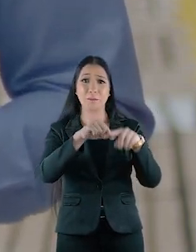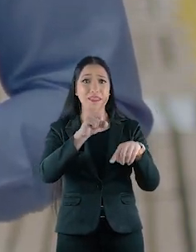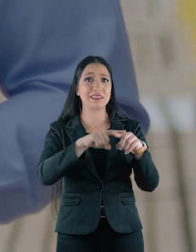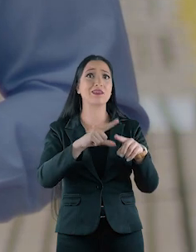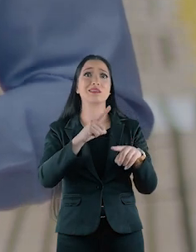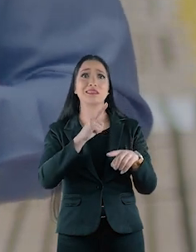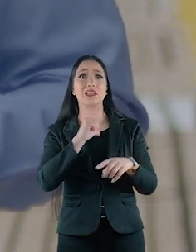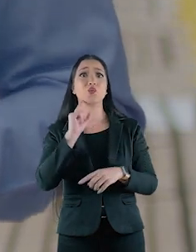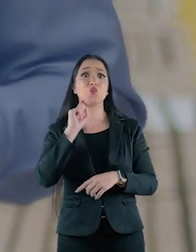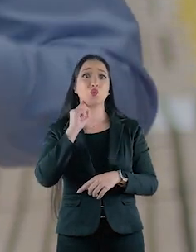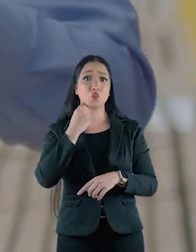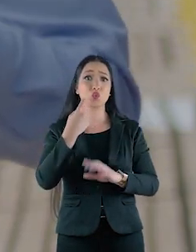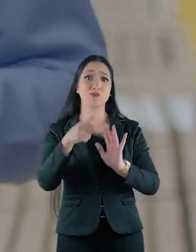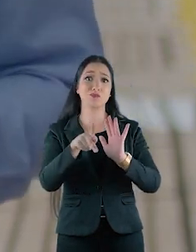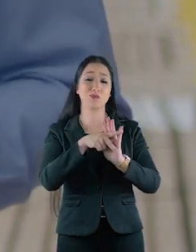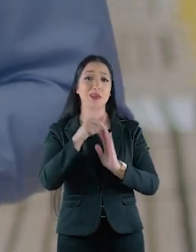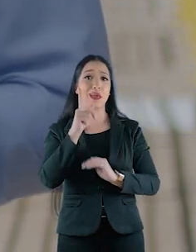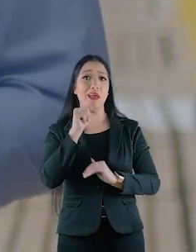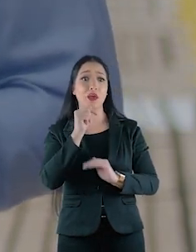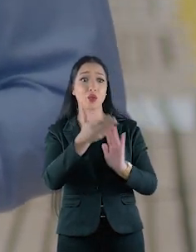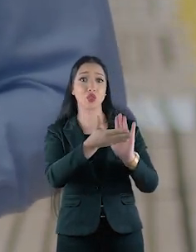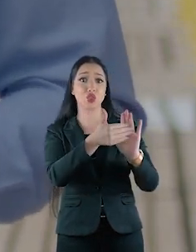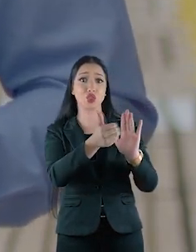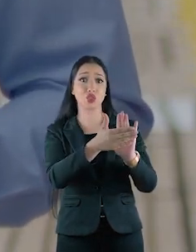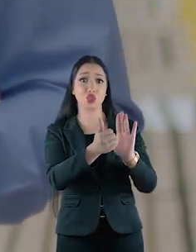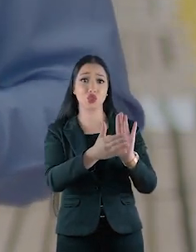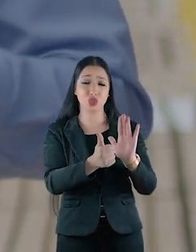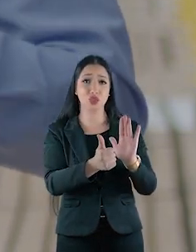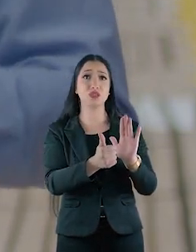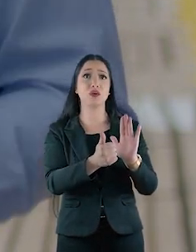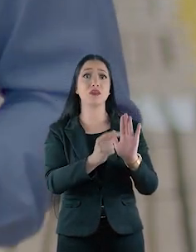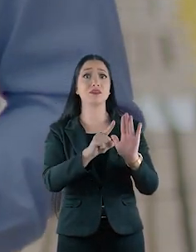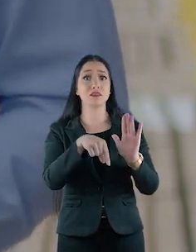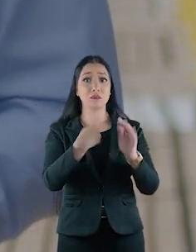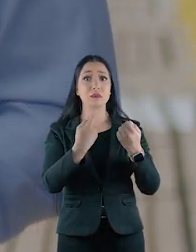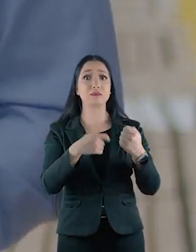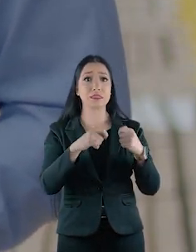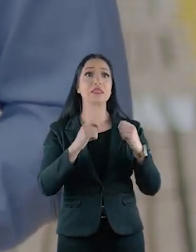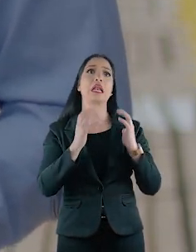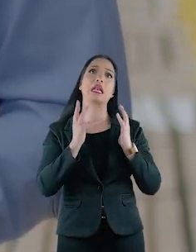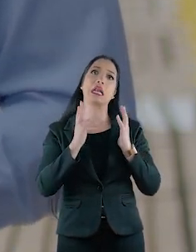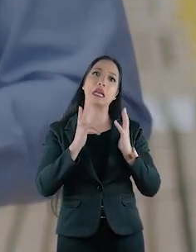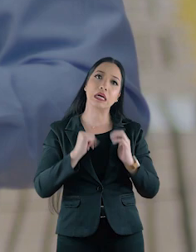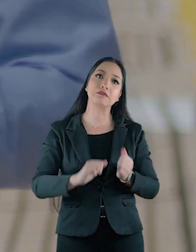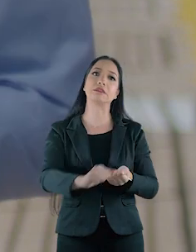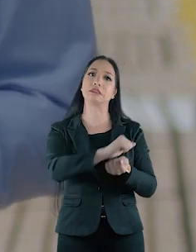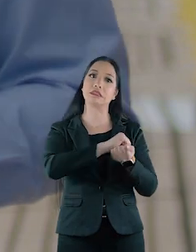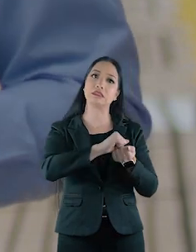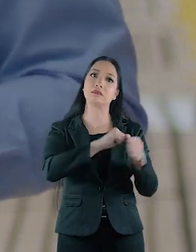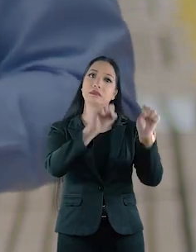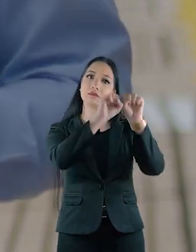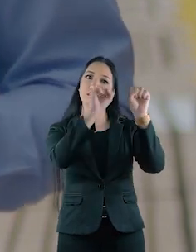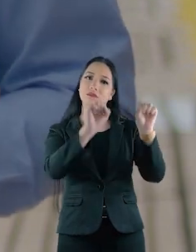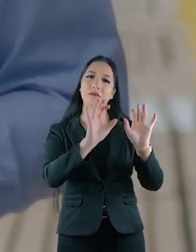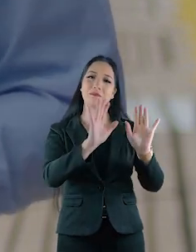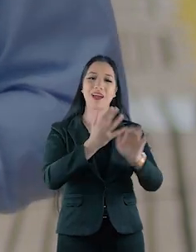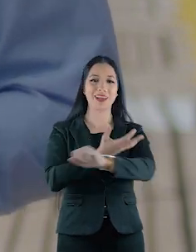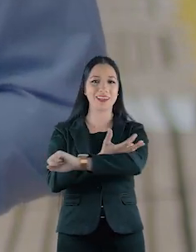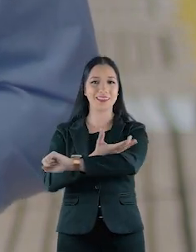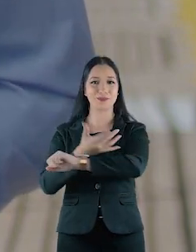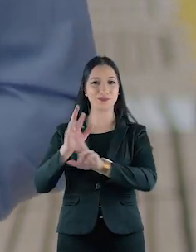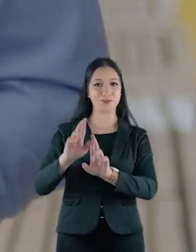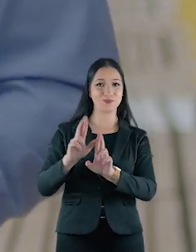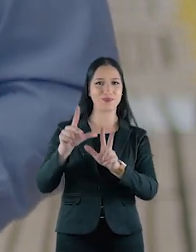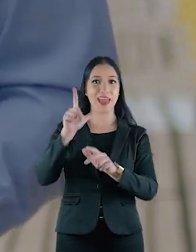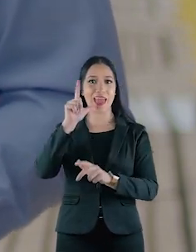matéria orgânica, que é o material que chega às sujidades da água, você retira ele no processo de tratamento e depois você tem que fazer a limpeza do sistema.